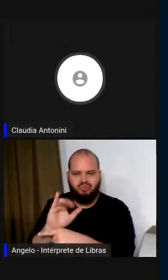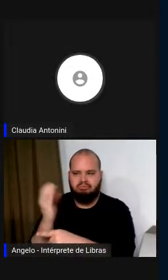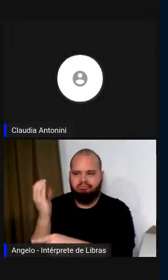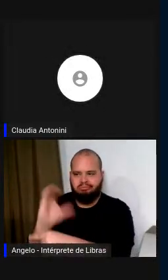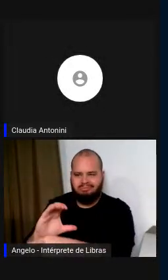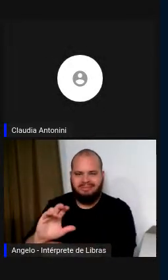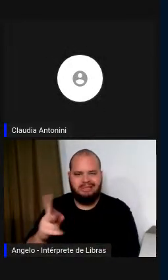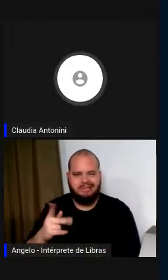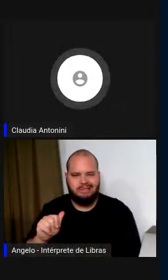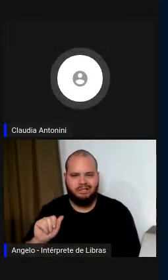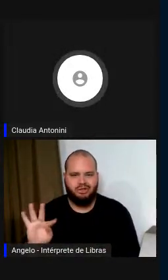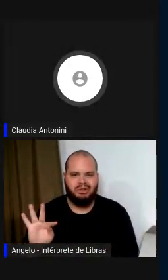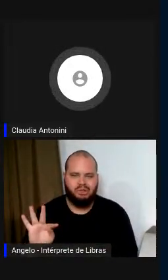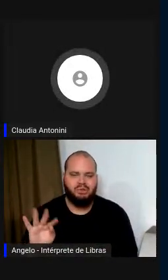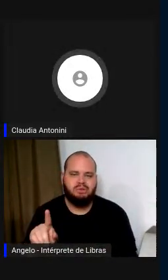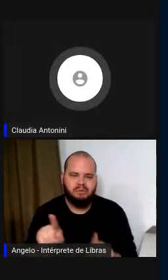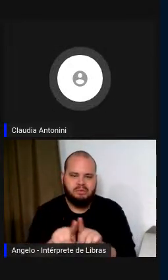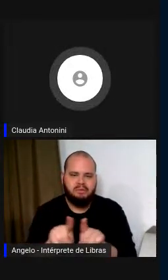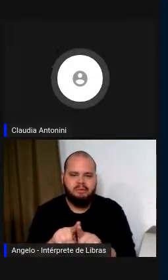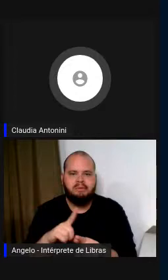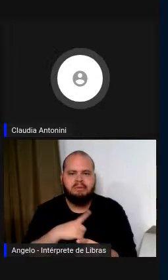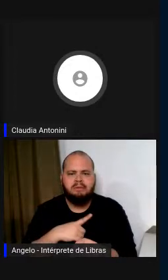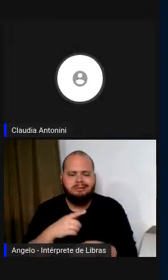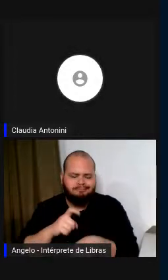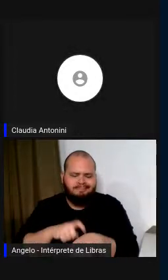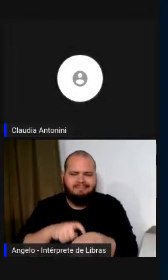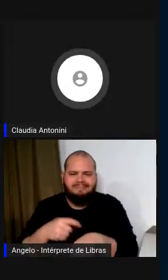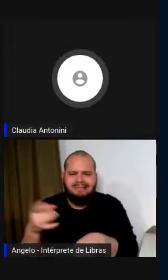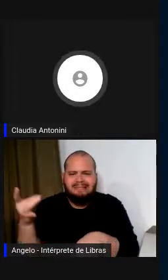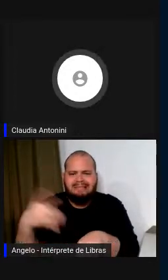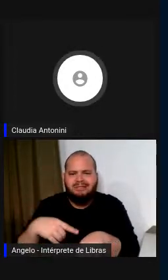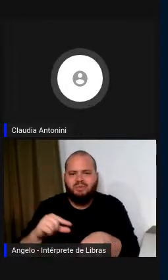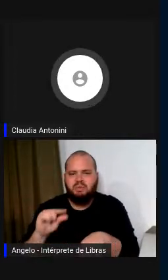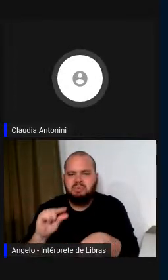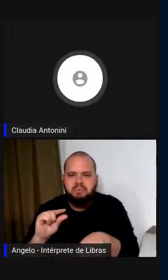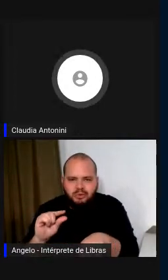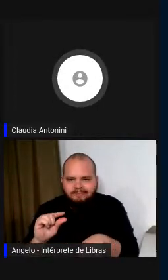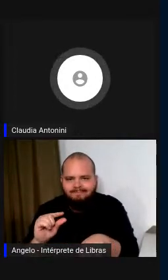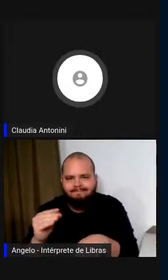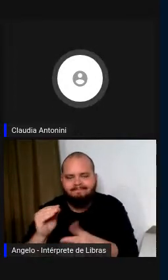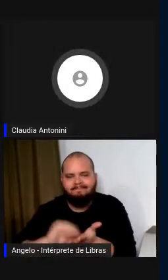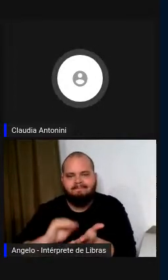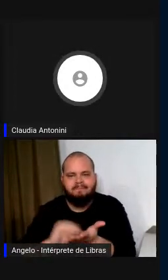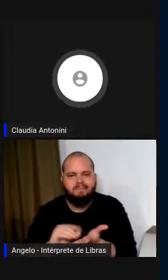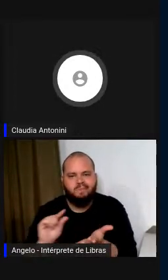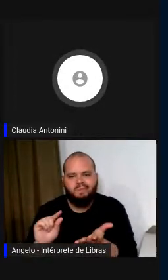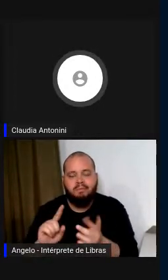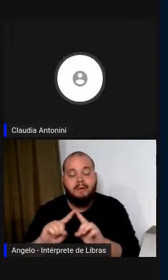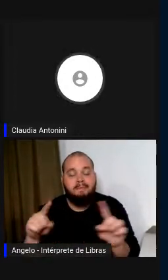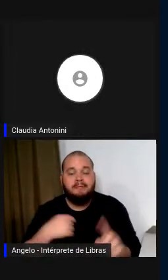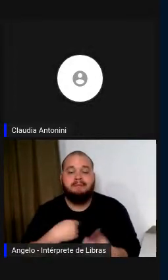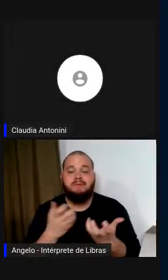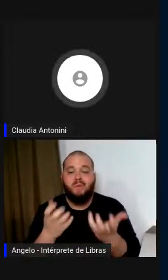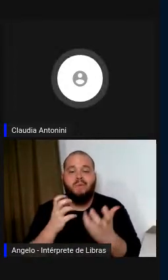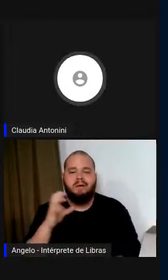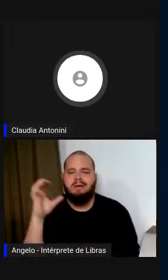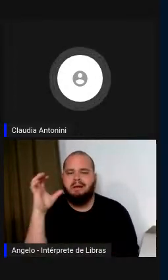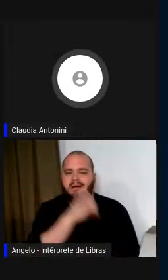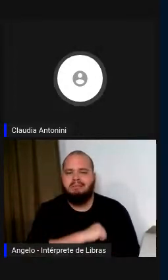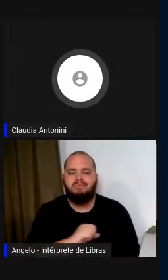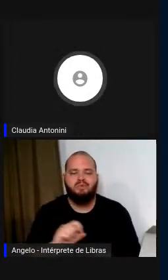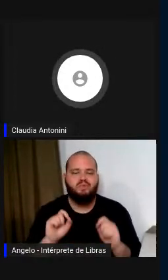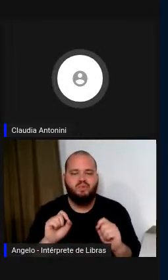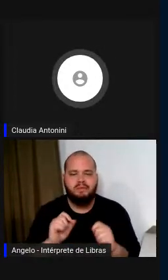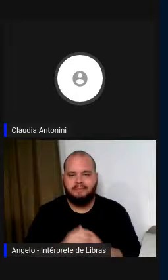temos pouquíssimos minutos, faltam poucos minutos, mas eu quero rapidamente, se tu